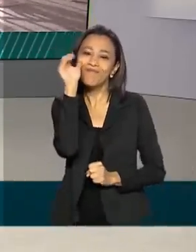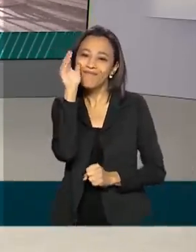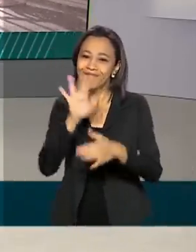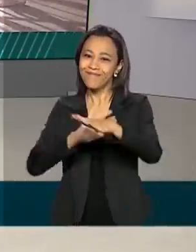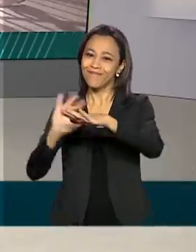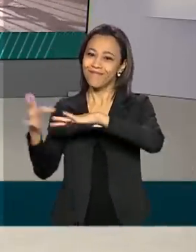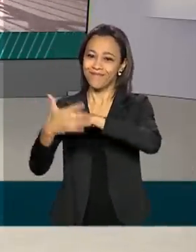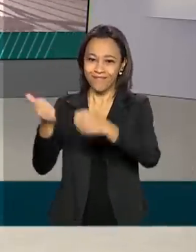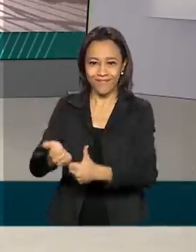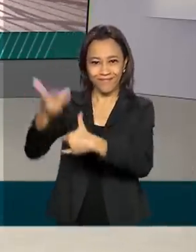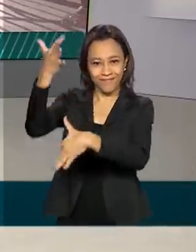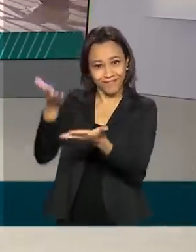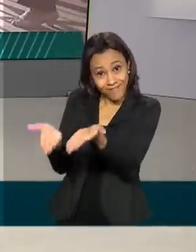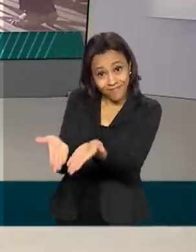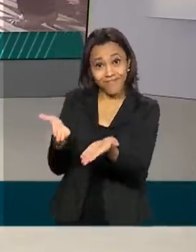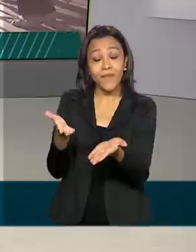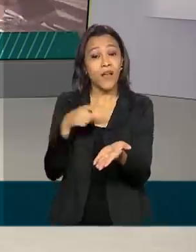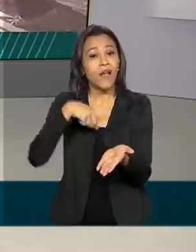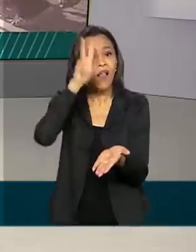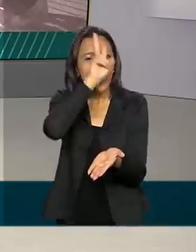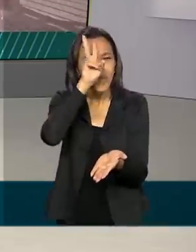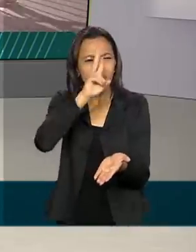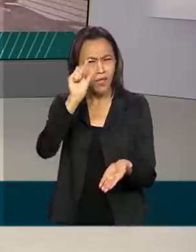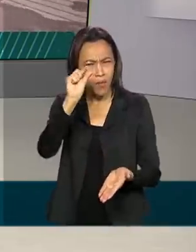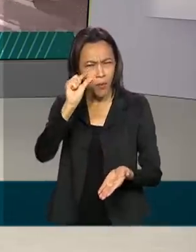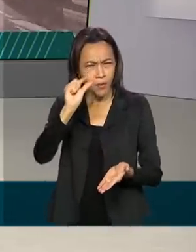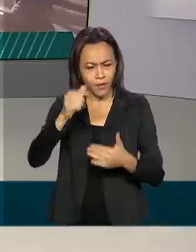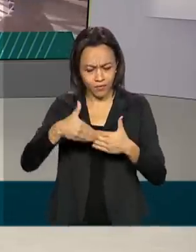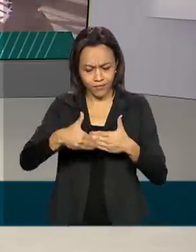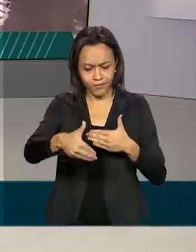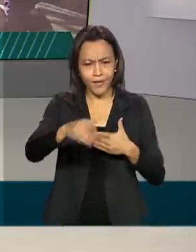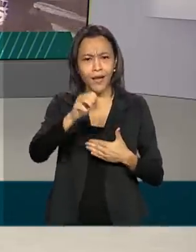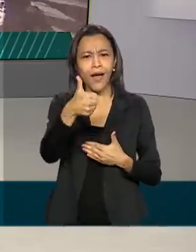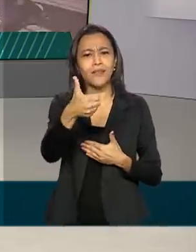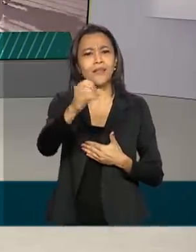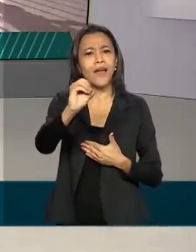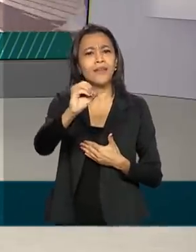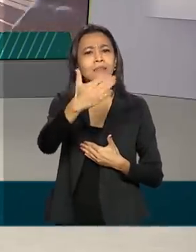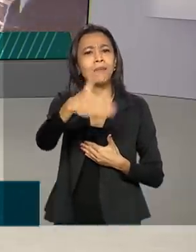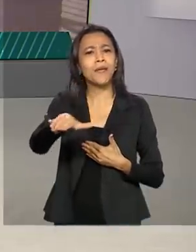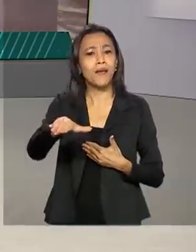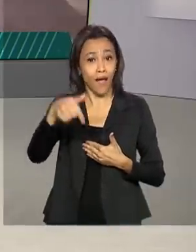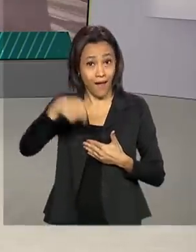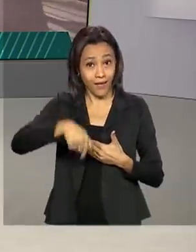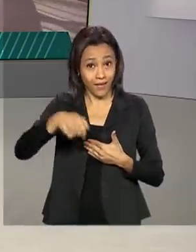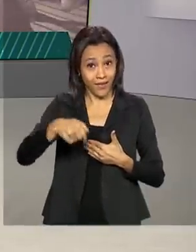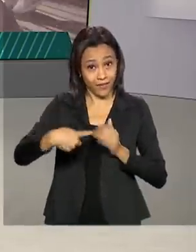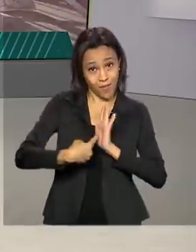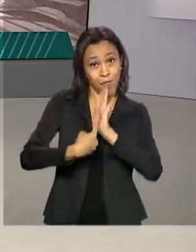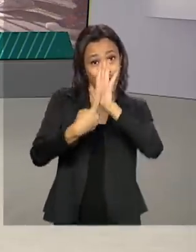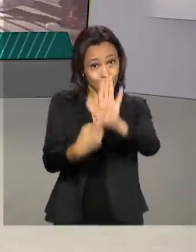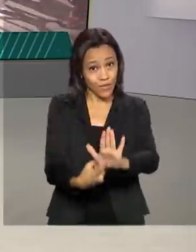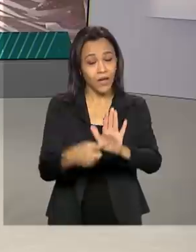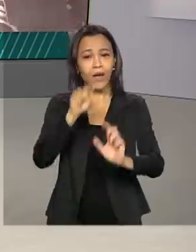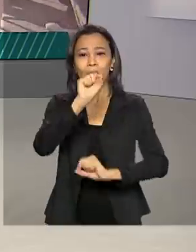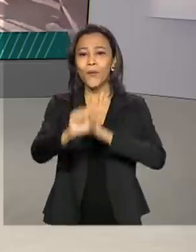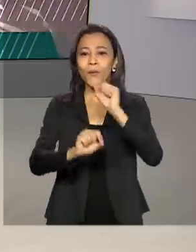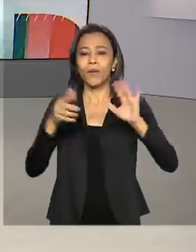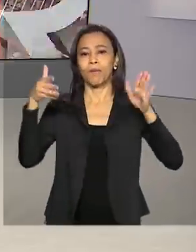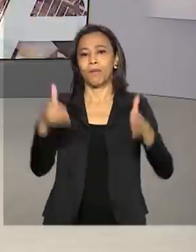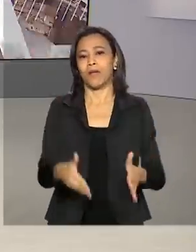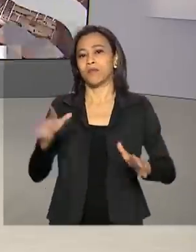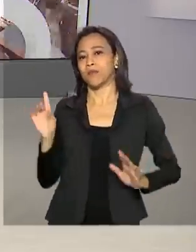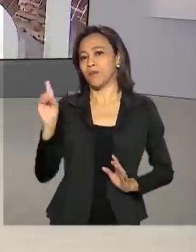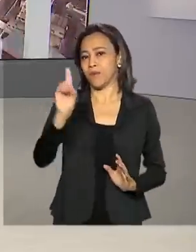também pelas redes sociais. Lembrando que daqui a pouquinho, às 10 e meia da manhã, a TV Brasil transmite ao vivo a participação do